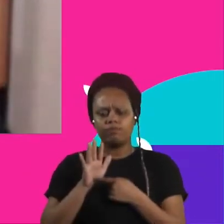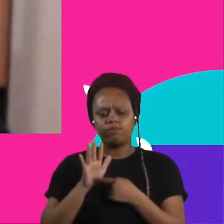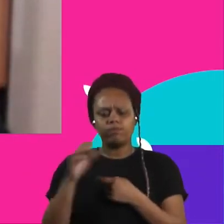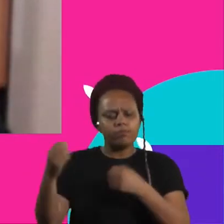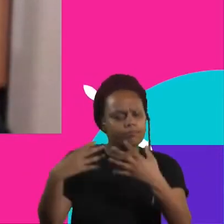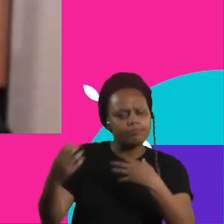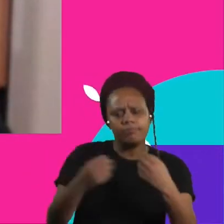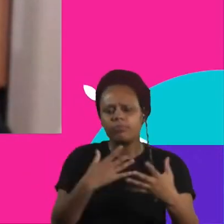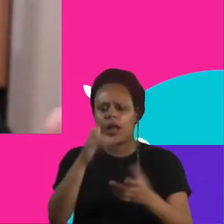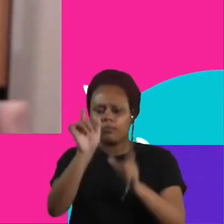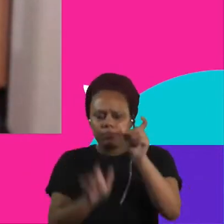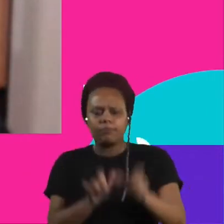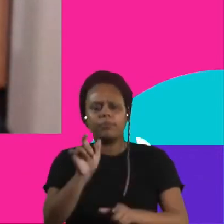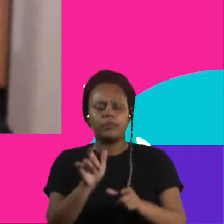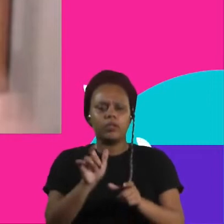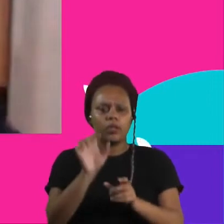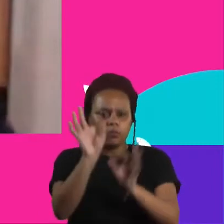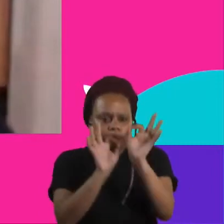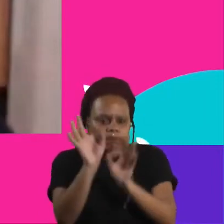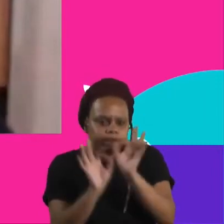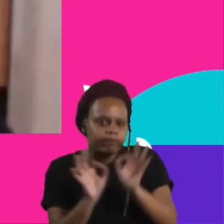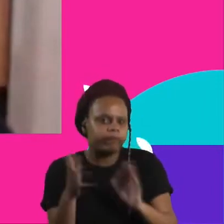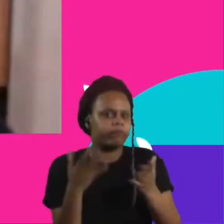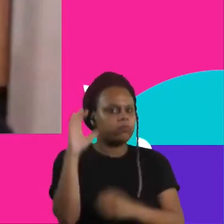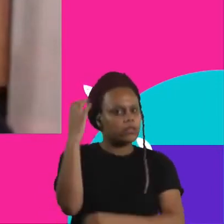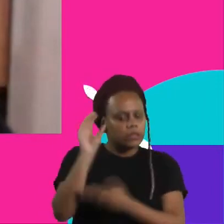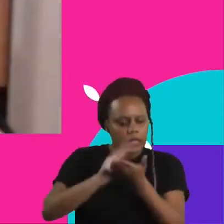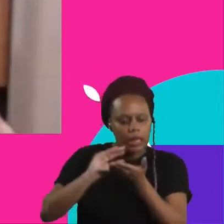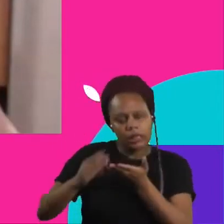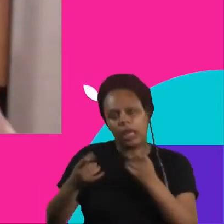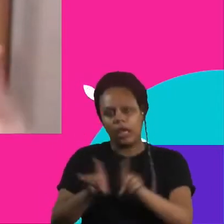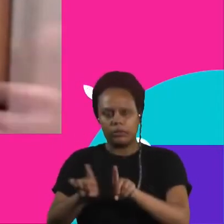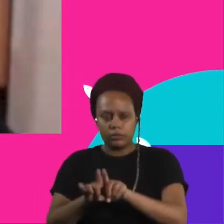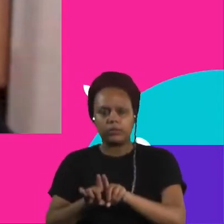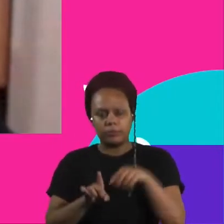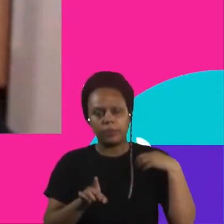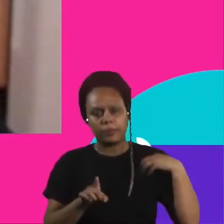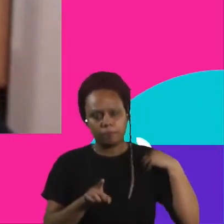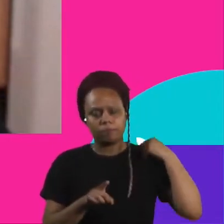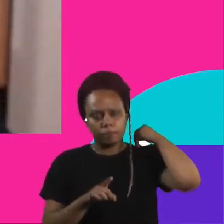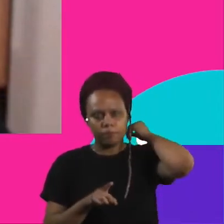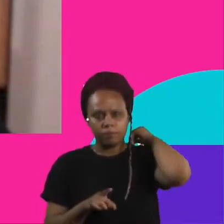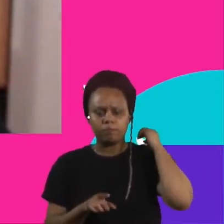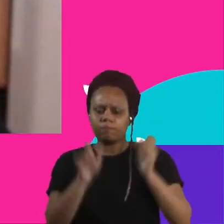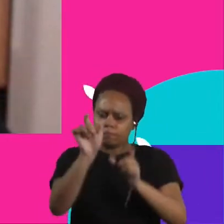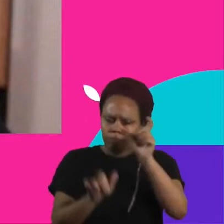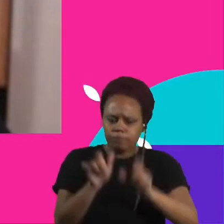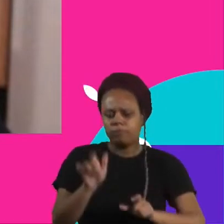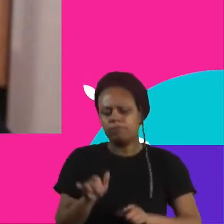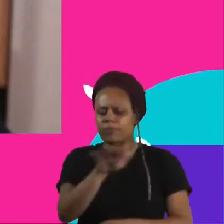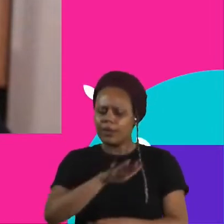programadoras, pessoas cientistas de dados e pessoas que estavam em espaços